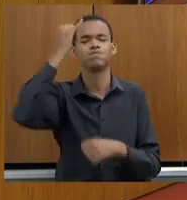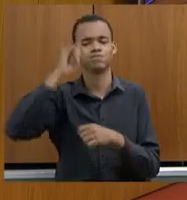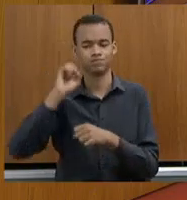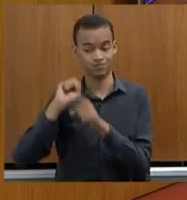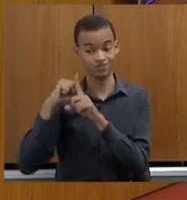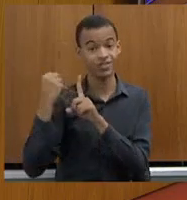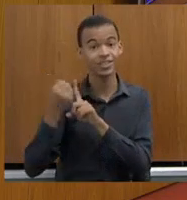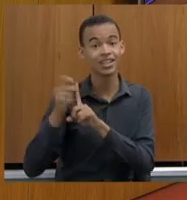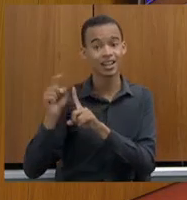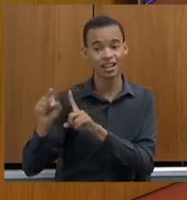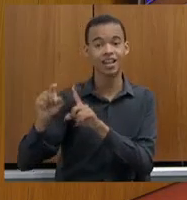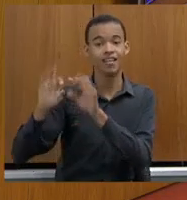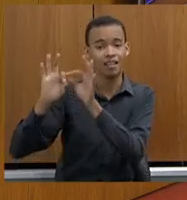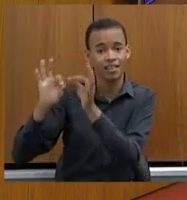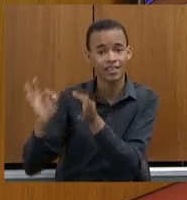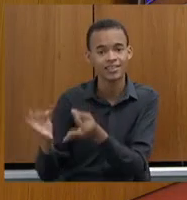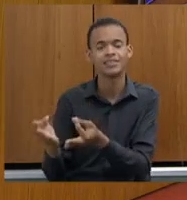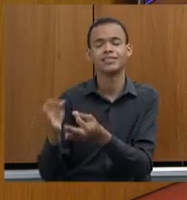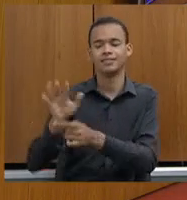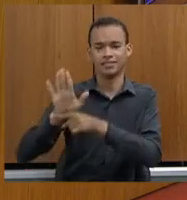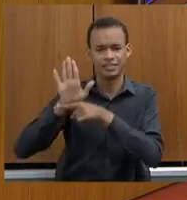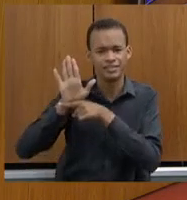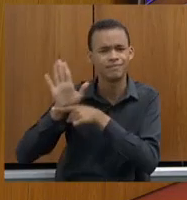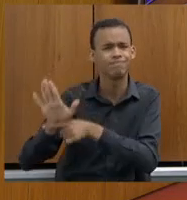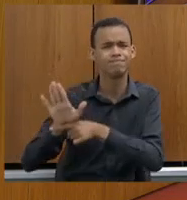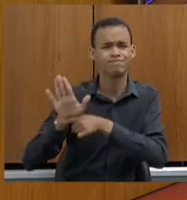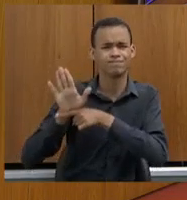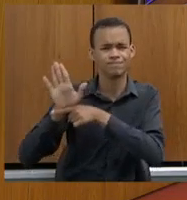pequenininho que precisa muito